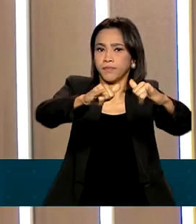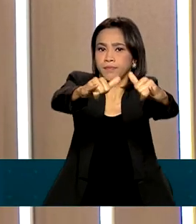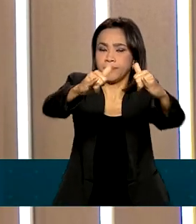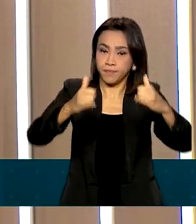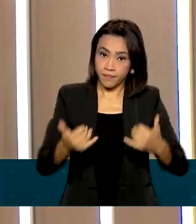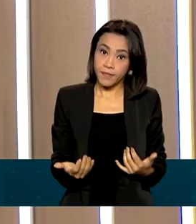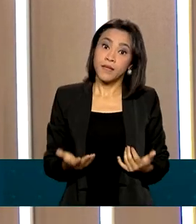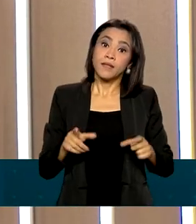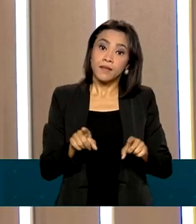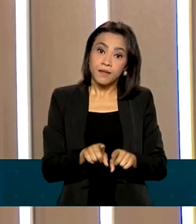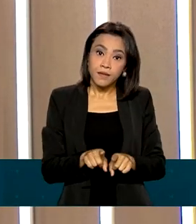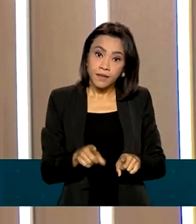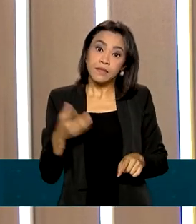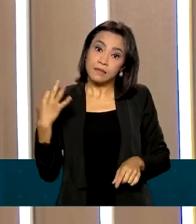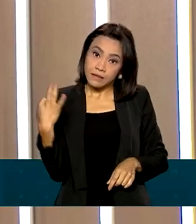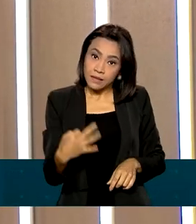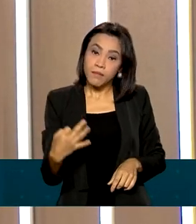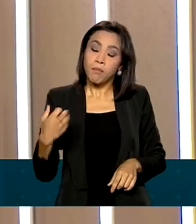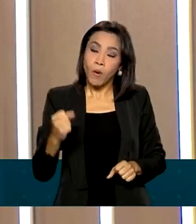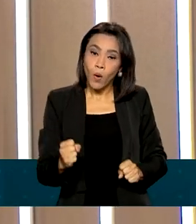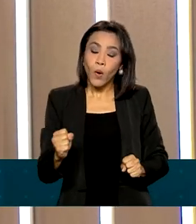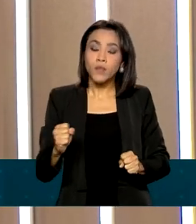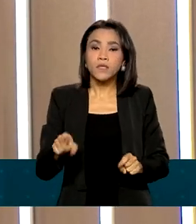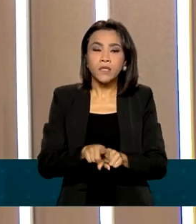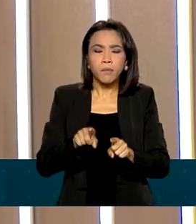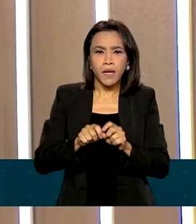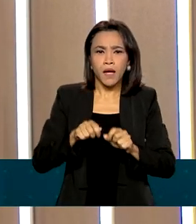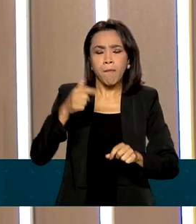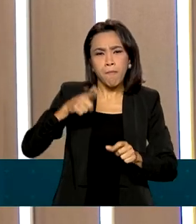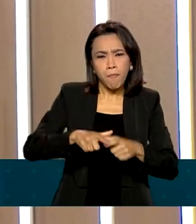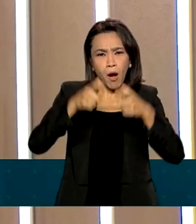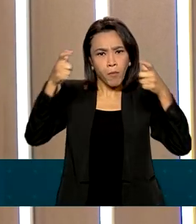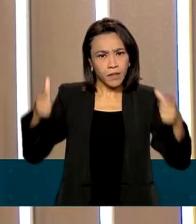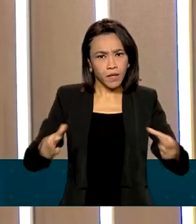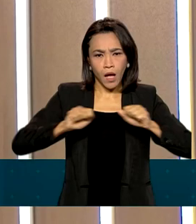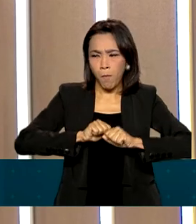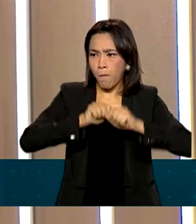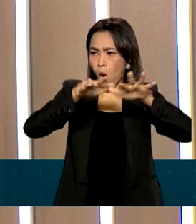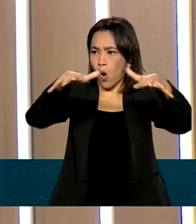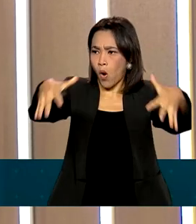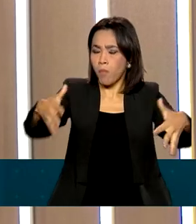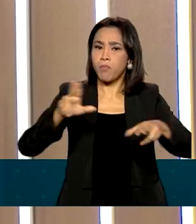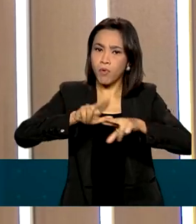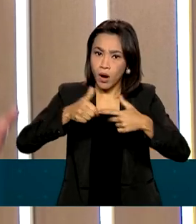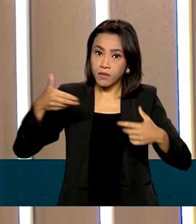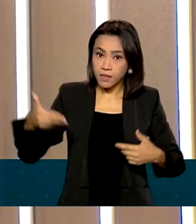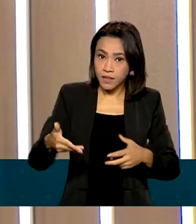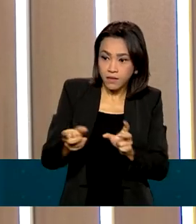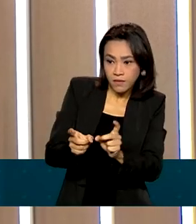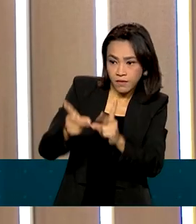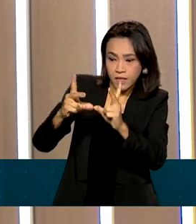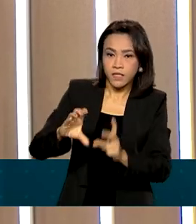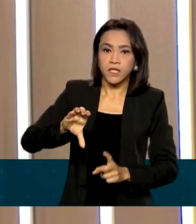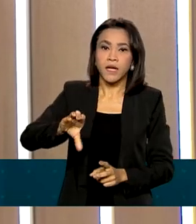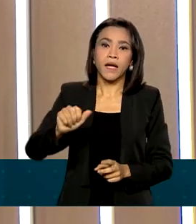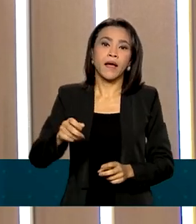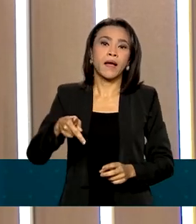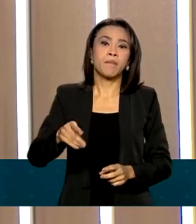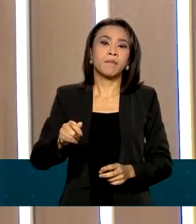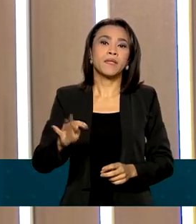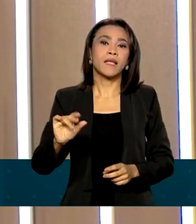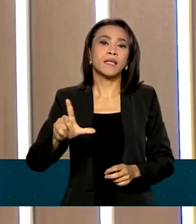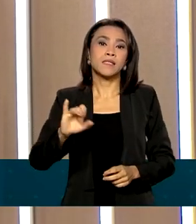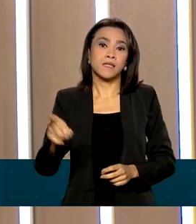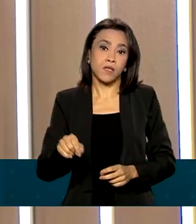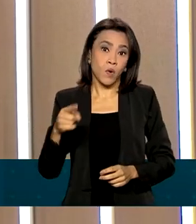certamente, poderá haver uma expansão significativa com essa capitalização, ainda que a União deixe de ser o controlador da